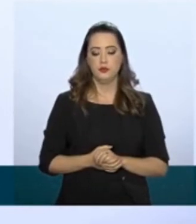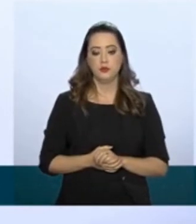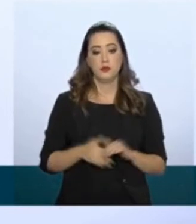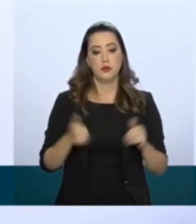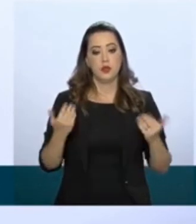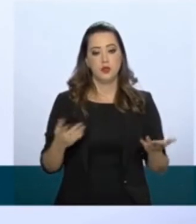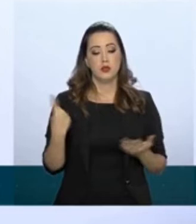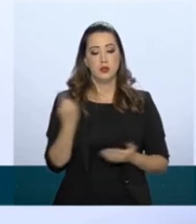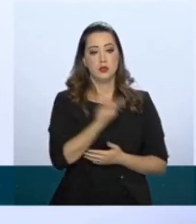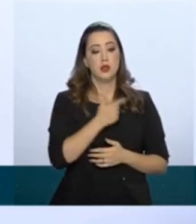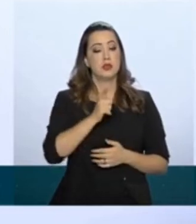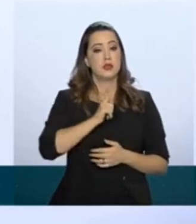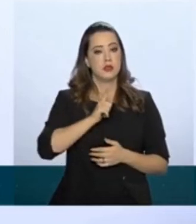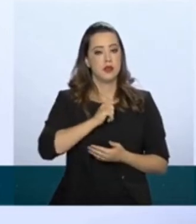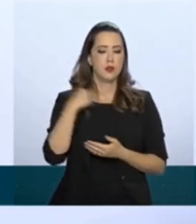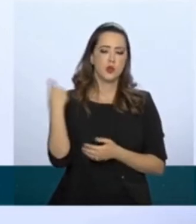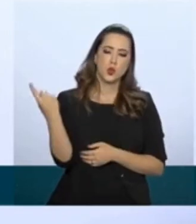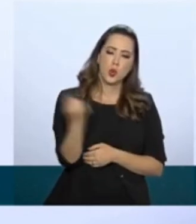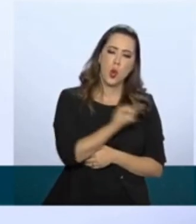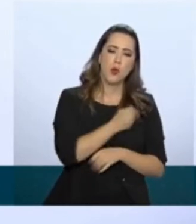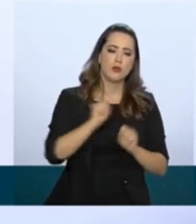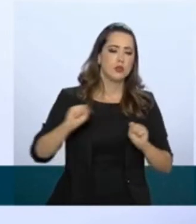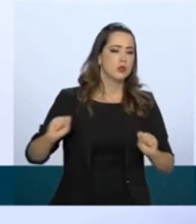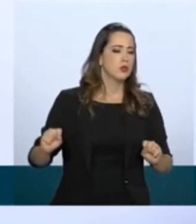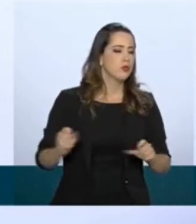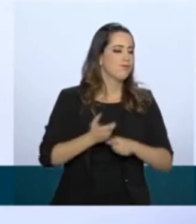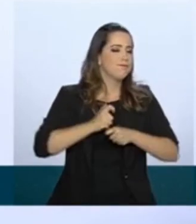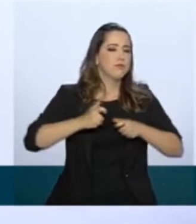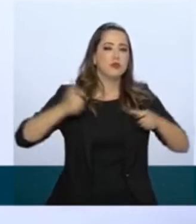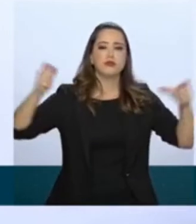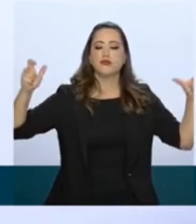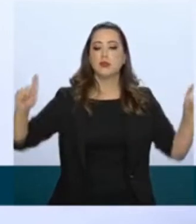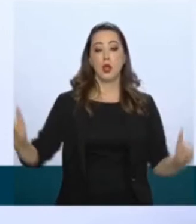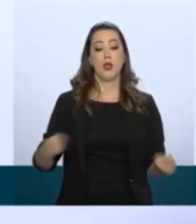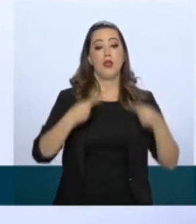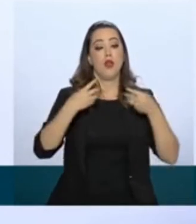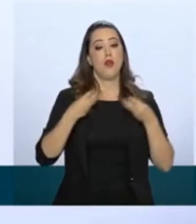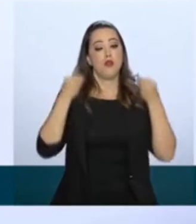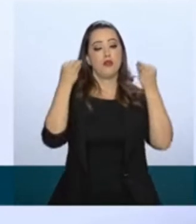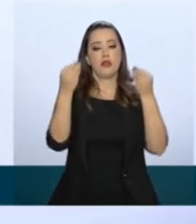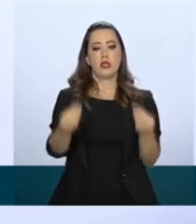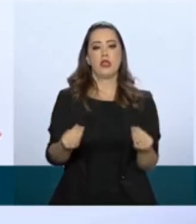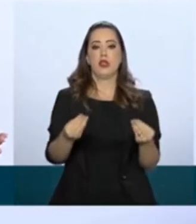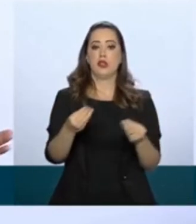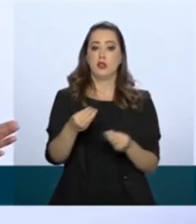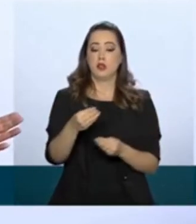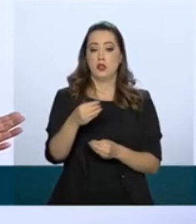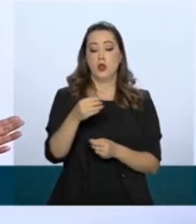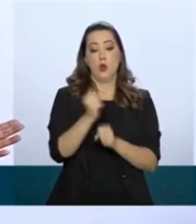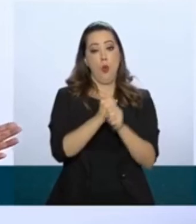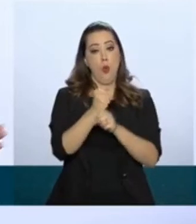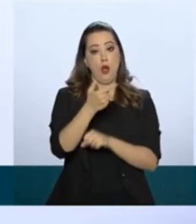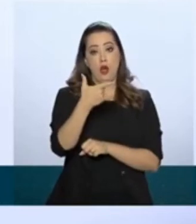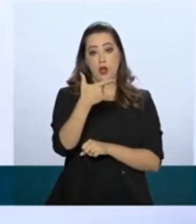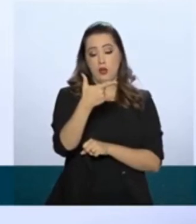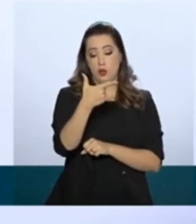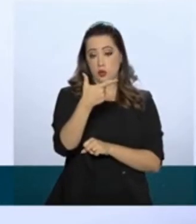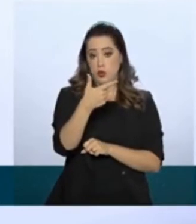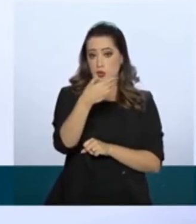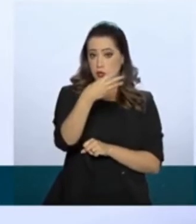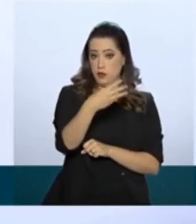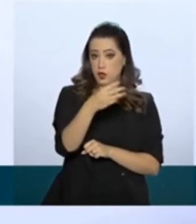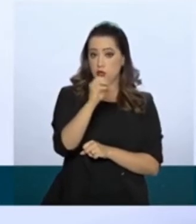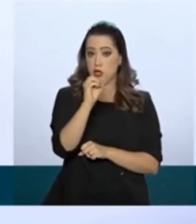Então, nós temos, todos nós, um grande desafio pela frente. É entregar, em 23 ou 27,